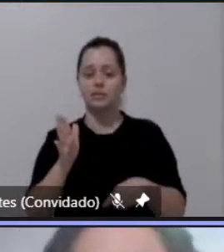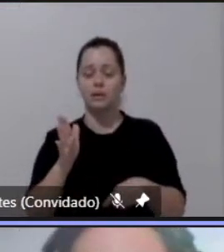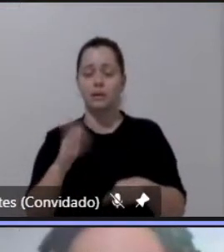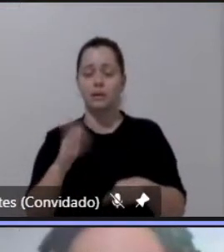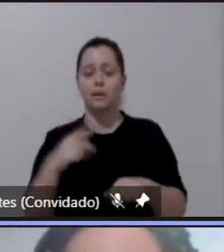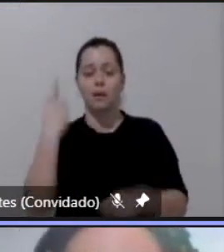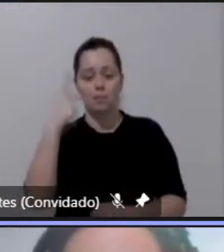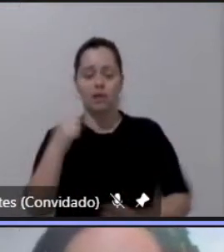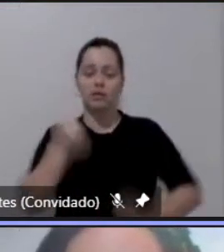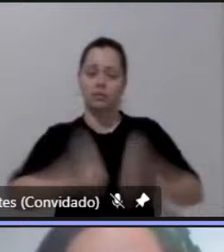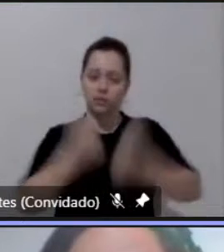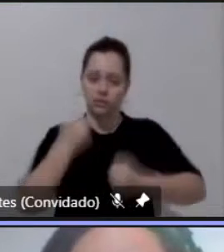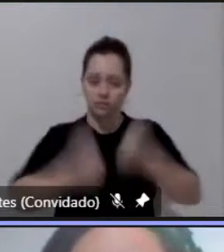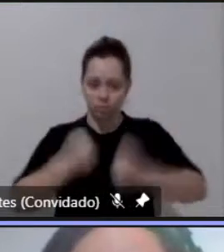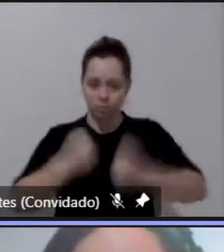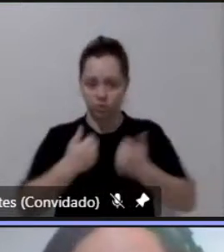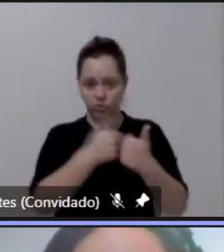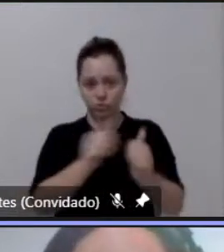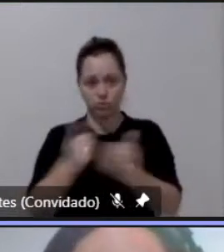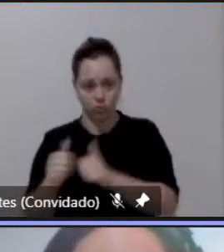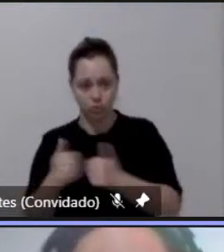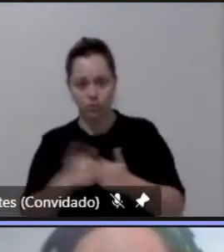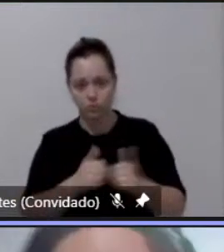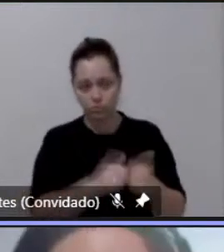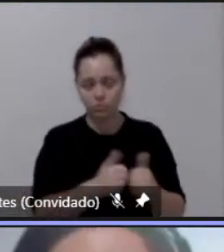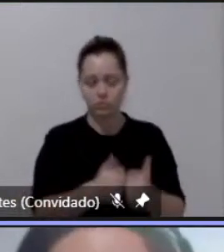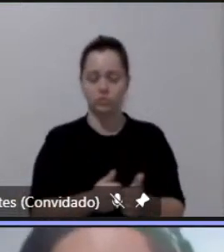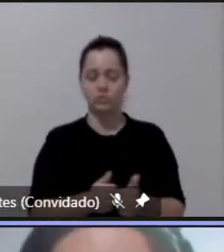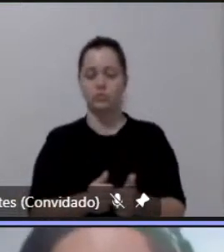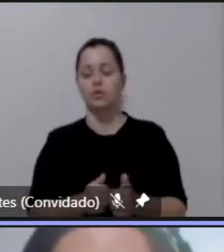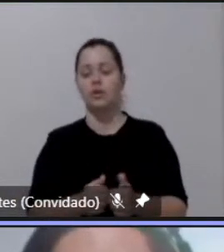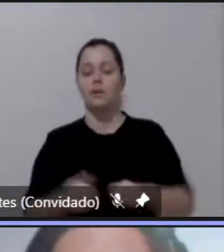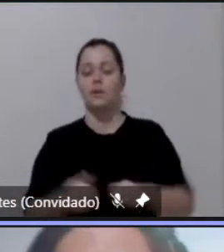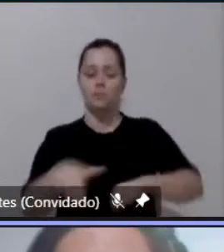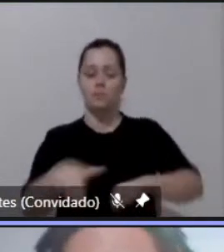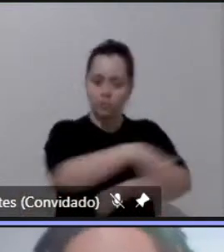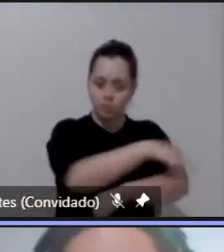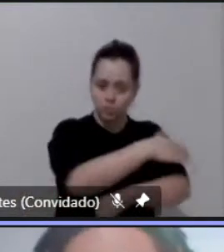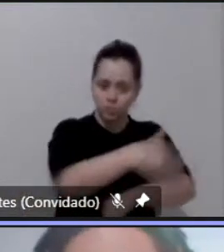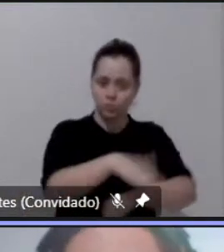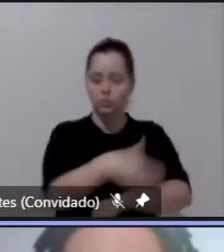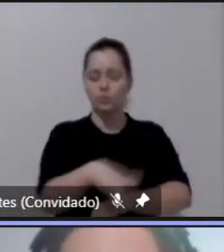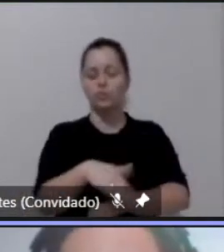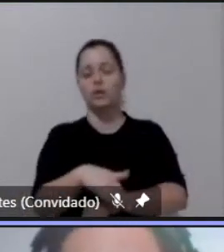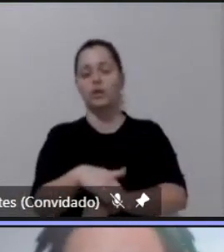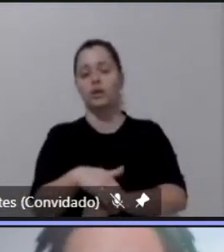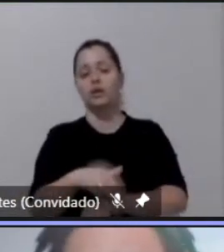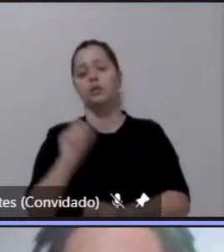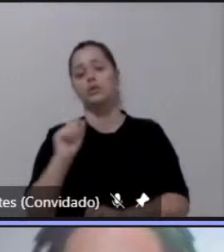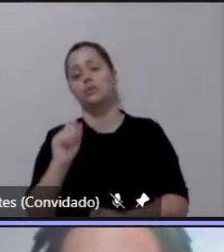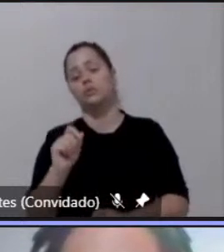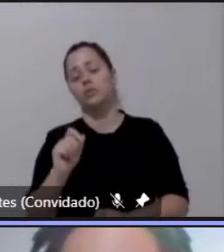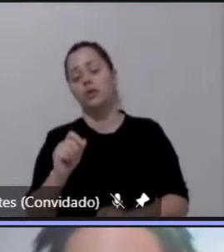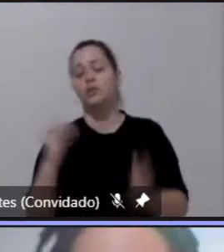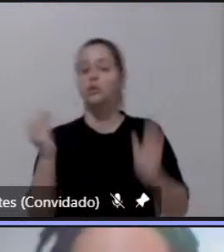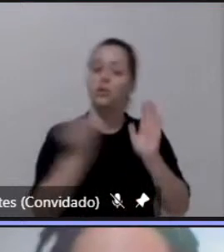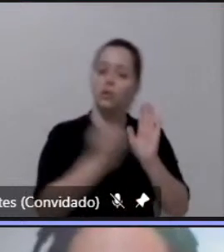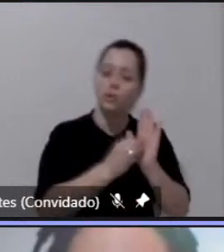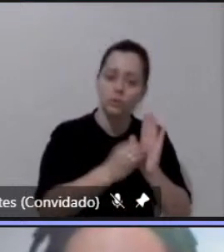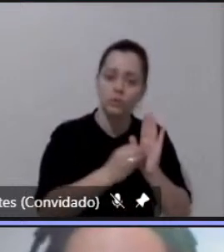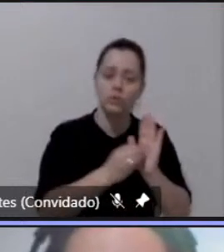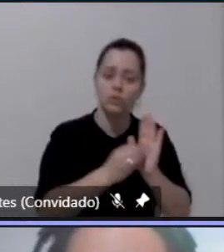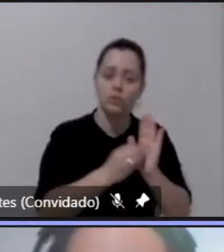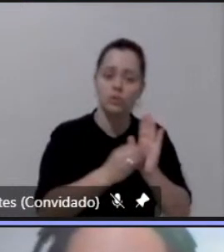são mais voltadas né a infraestrutura rodoviária do que a implementação do